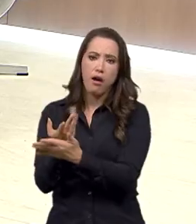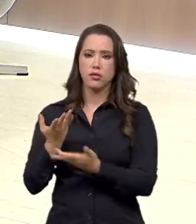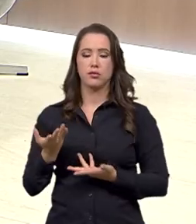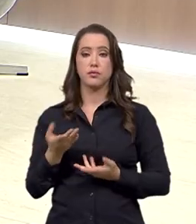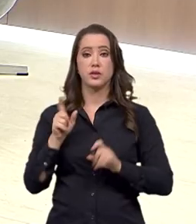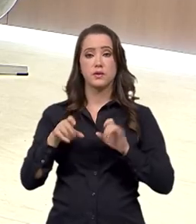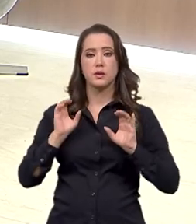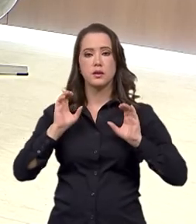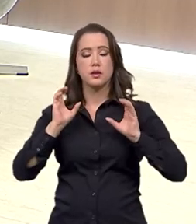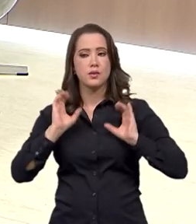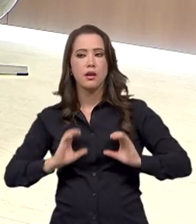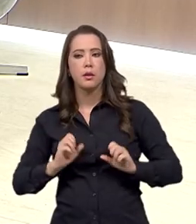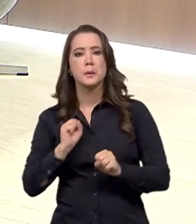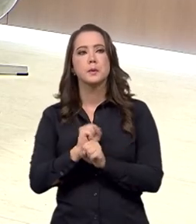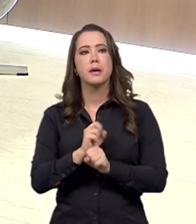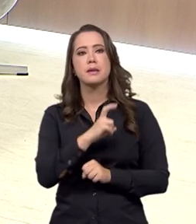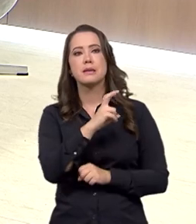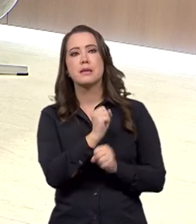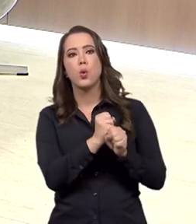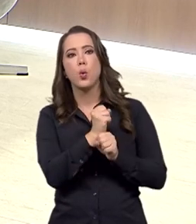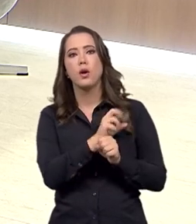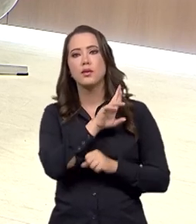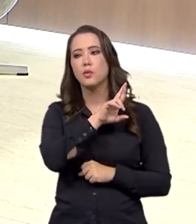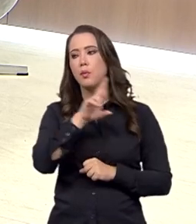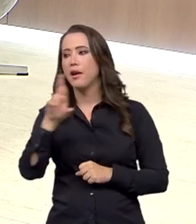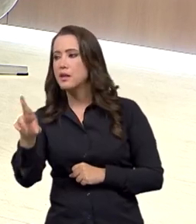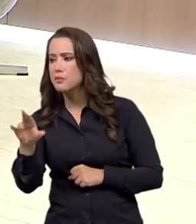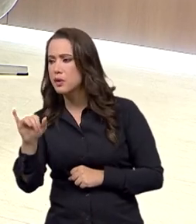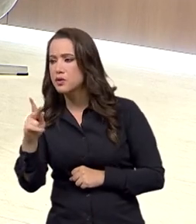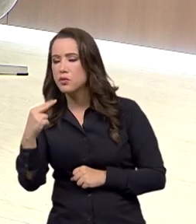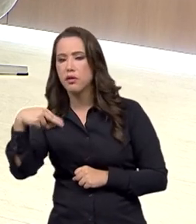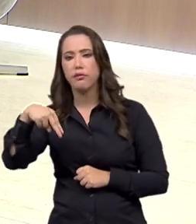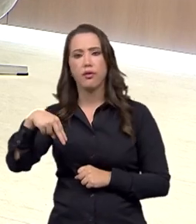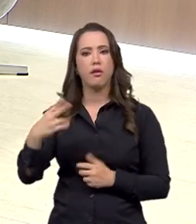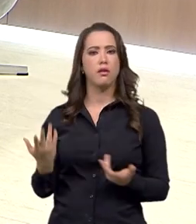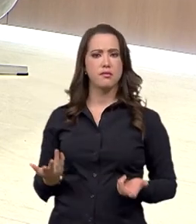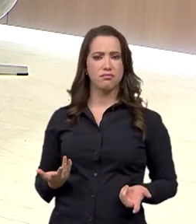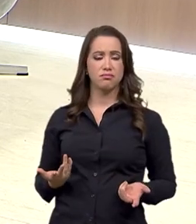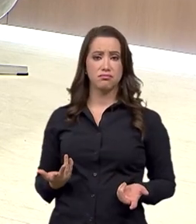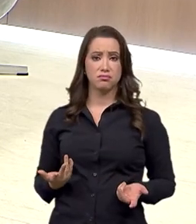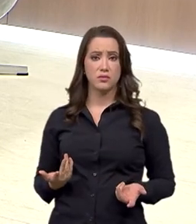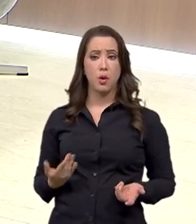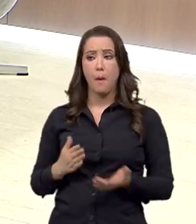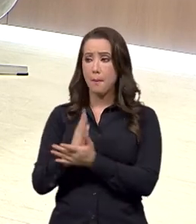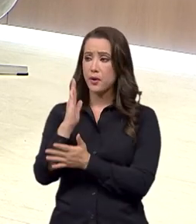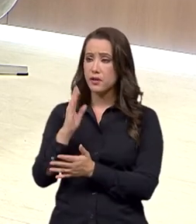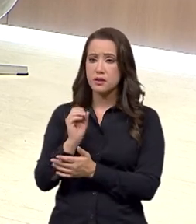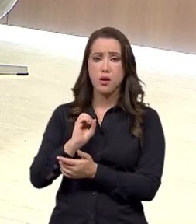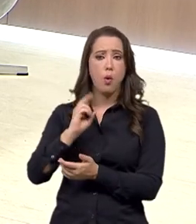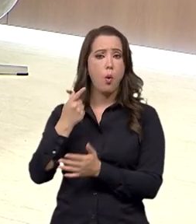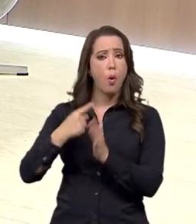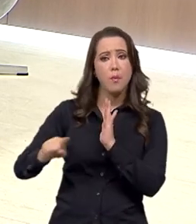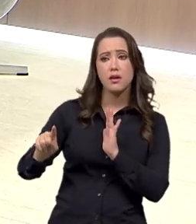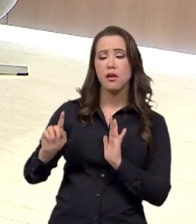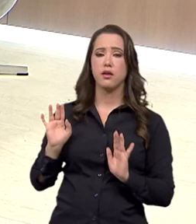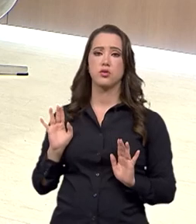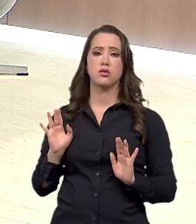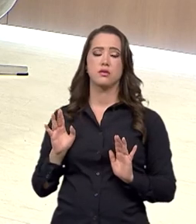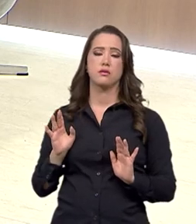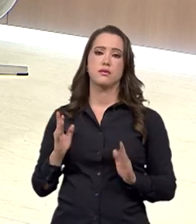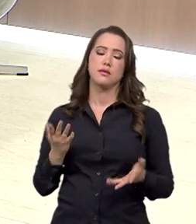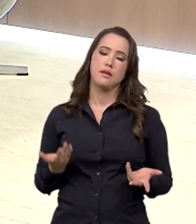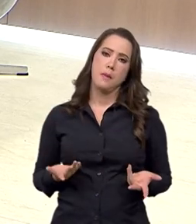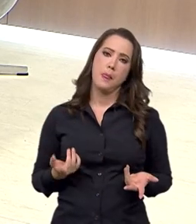cidadão espera cinco anos para receber uma manifestação do IFAM, uma aprovação ou uma negativa por uma